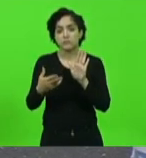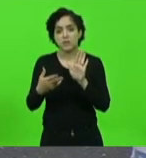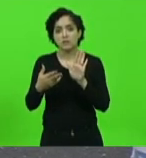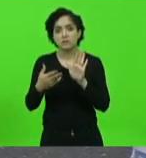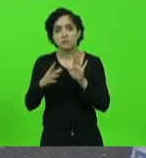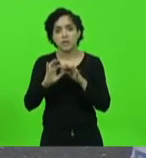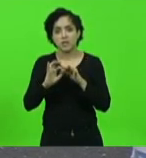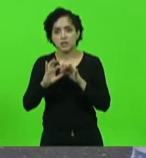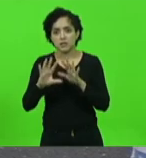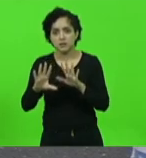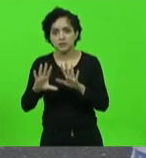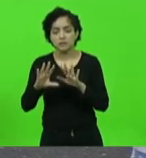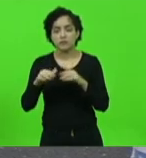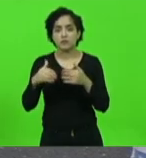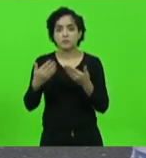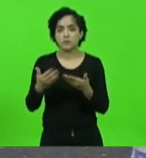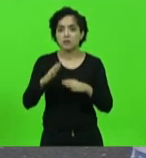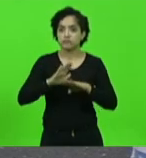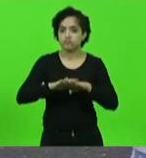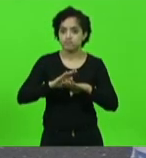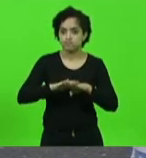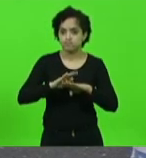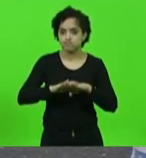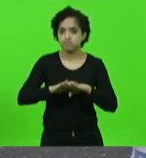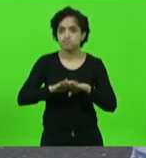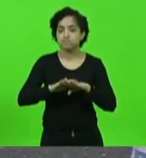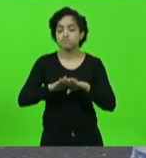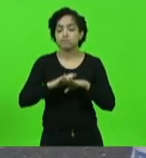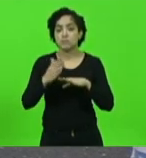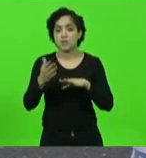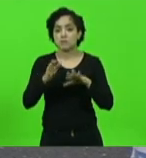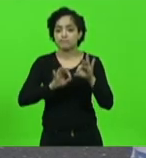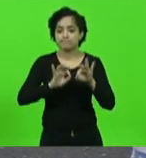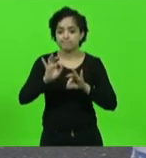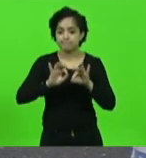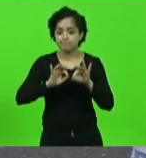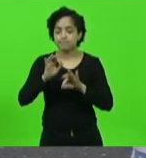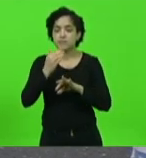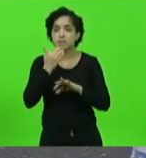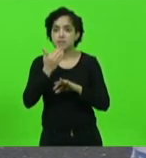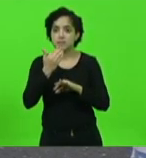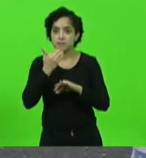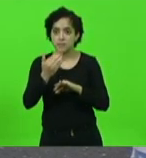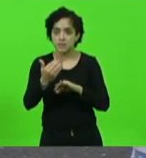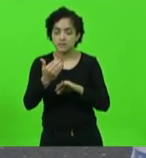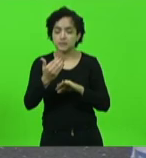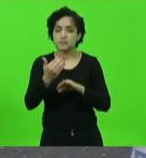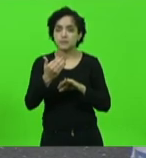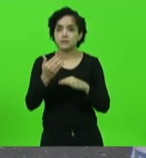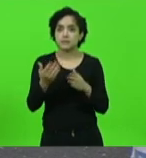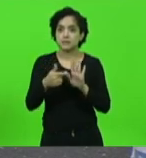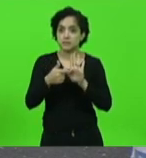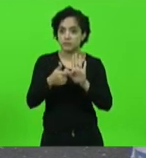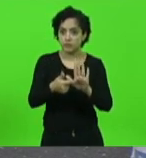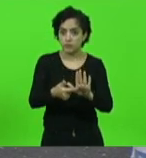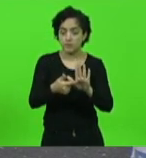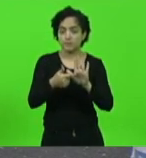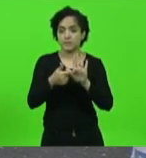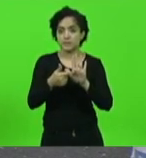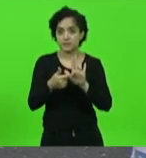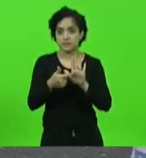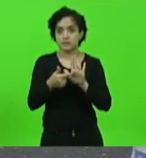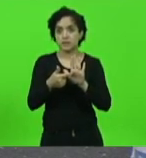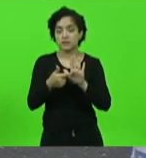e que estivessem construídos demandas que foram apresentadas creio que